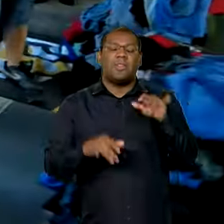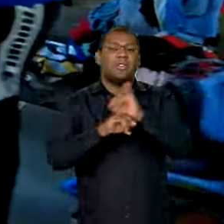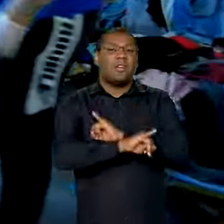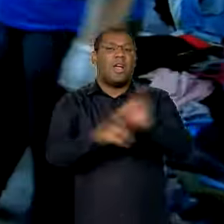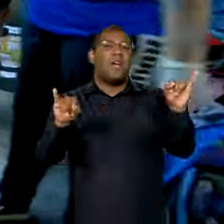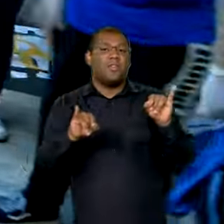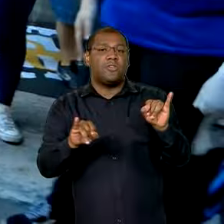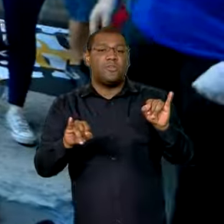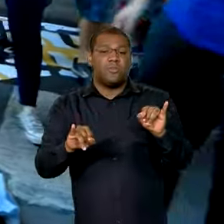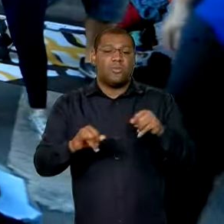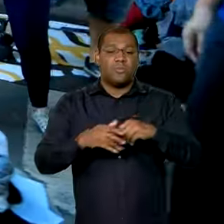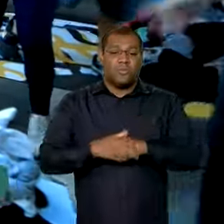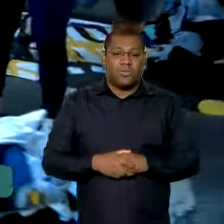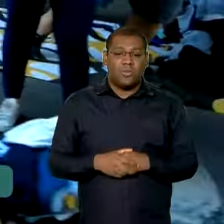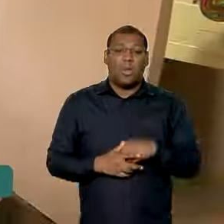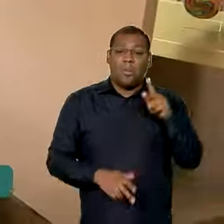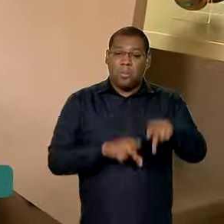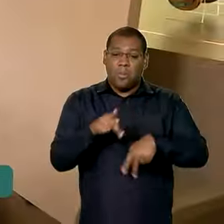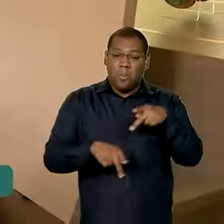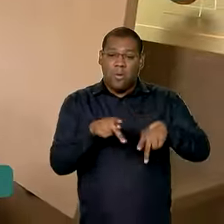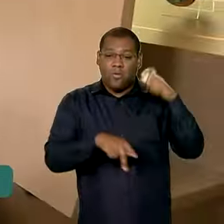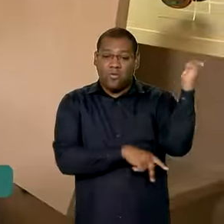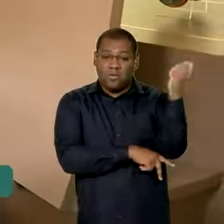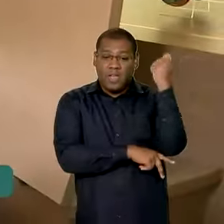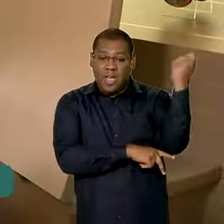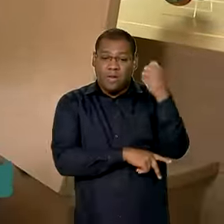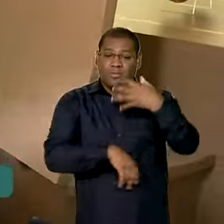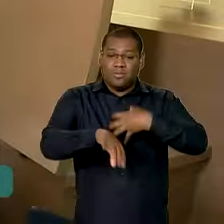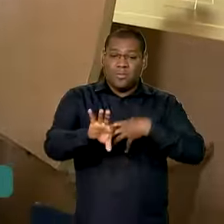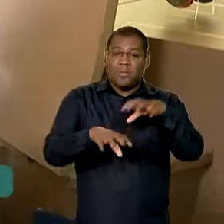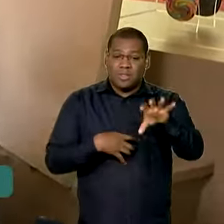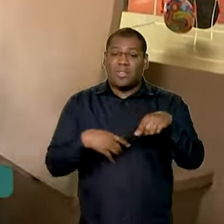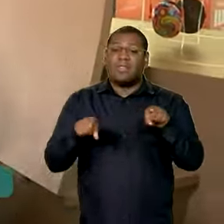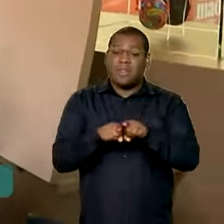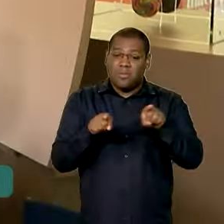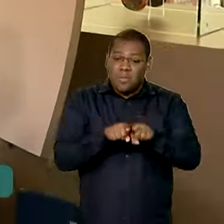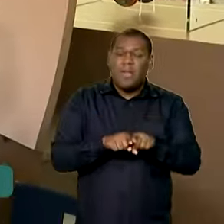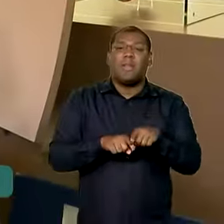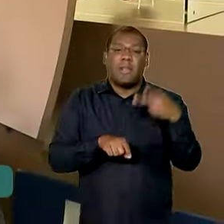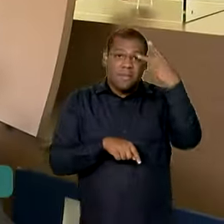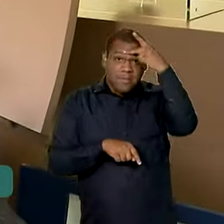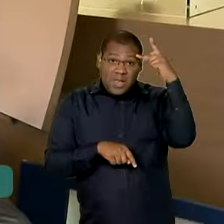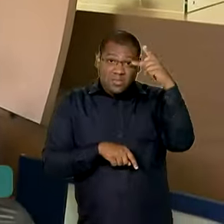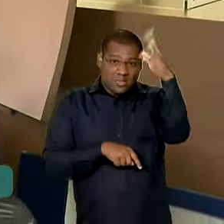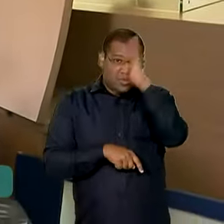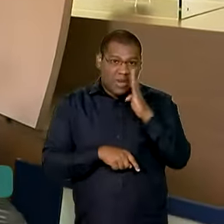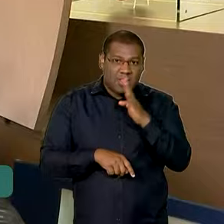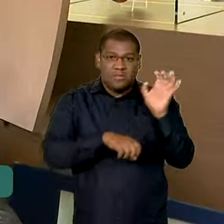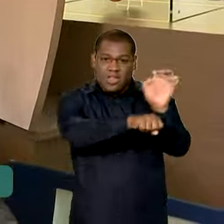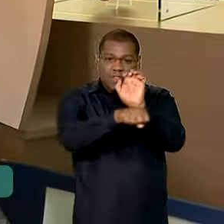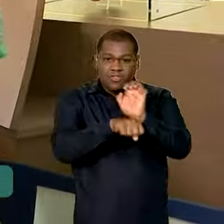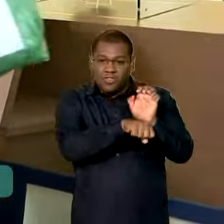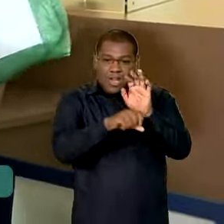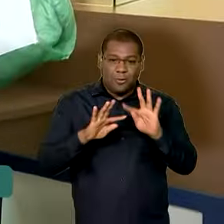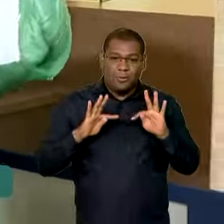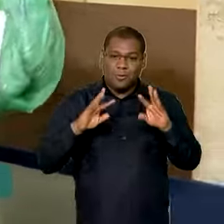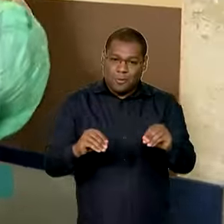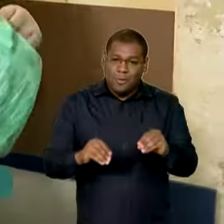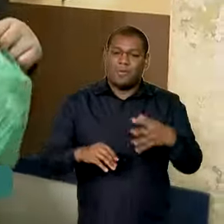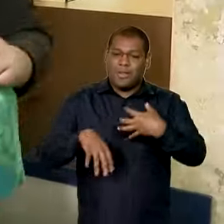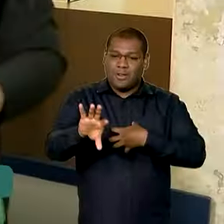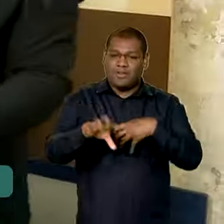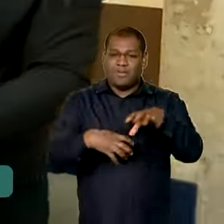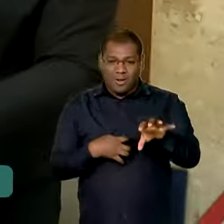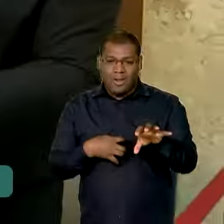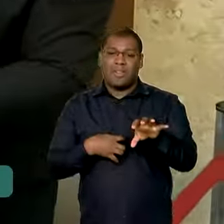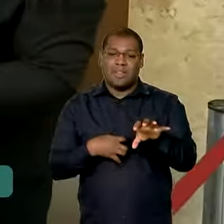solidariedade dos próprios gaúchos e de brasileiros de todas as regiões do país que estão enviando doações para ajudar